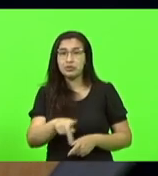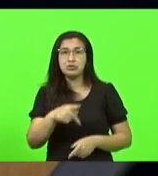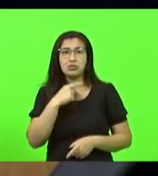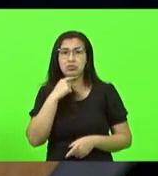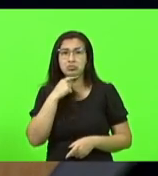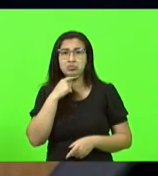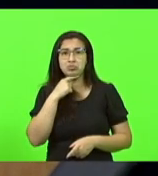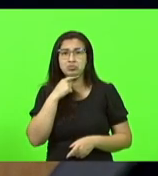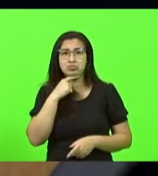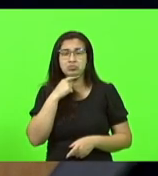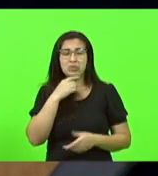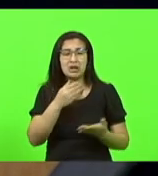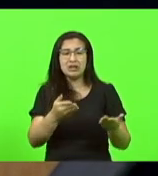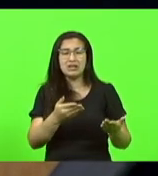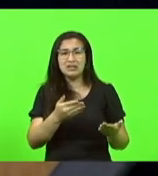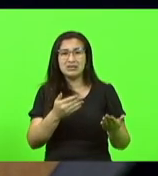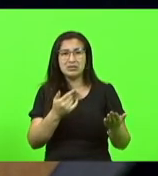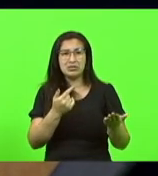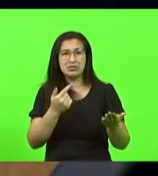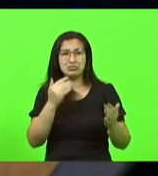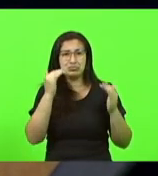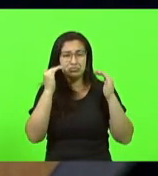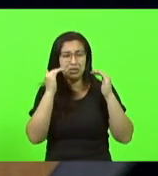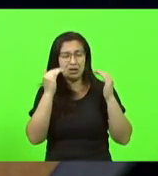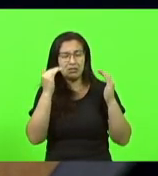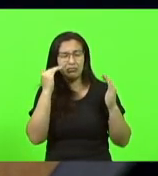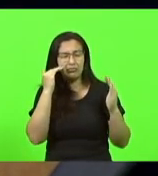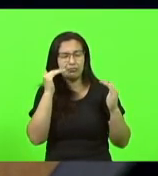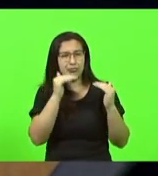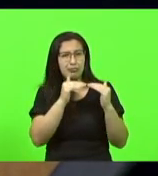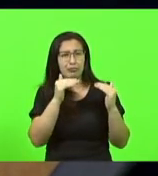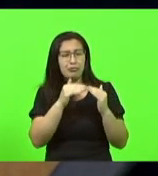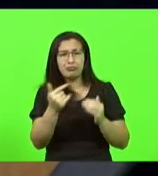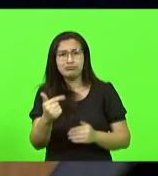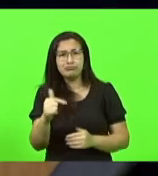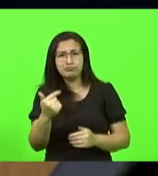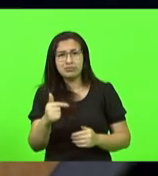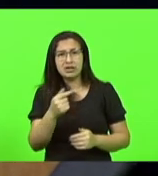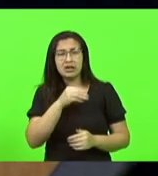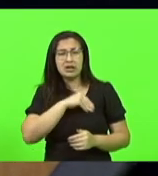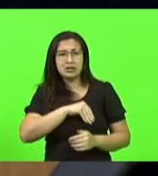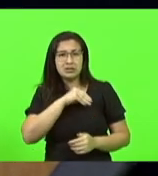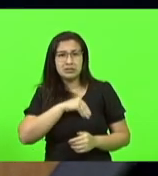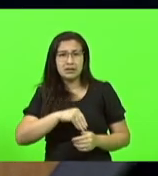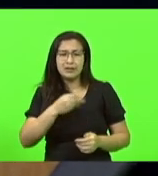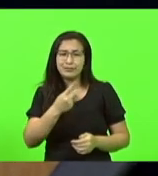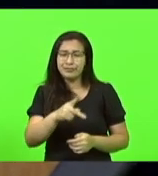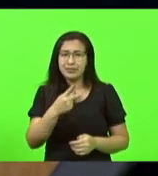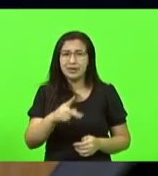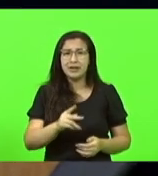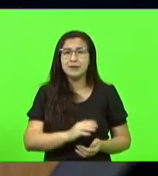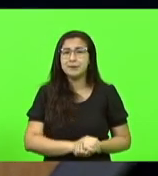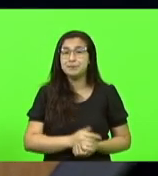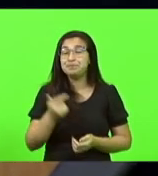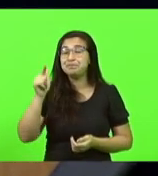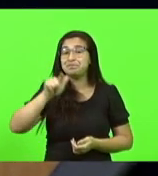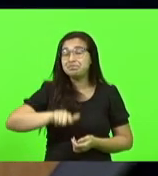categoria. Além da questão remuneratória dos professores, nós temos